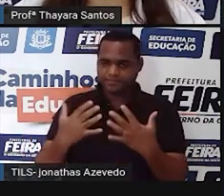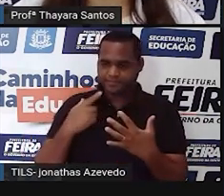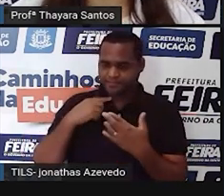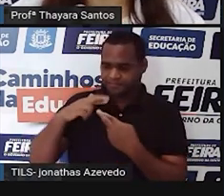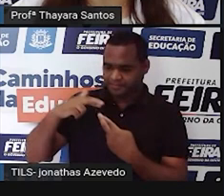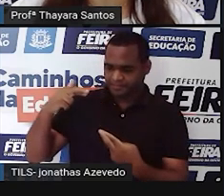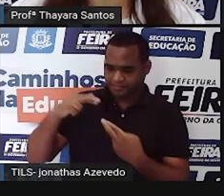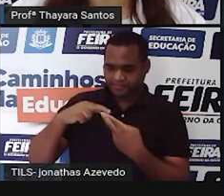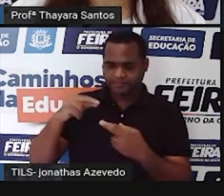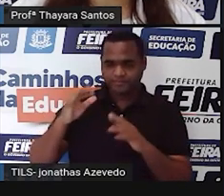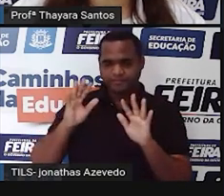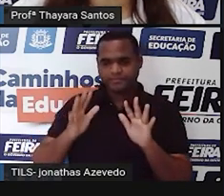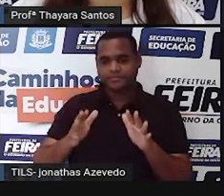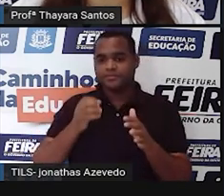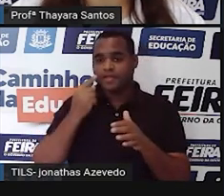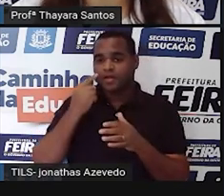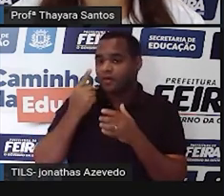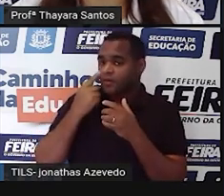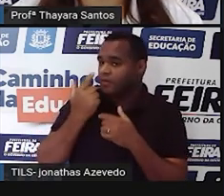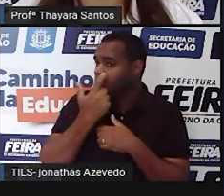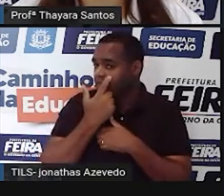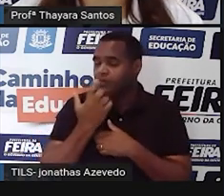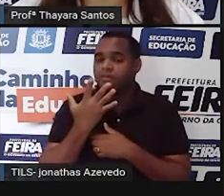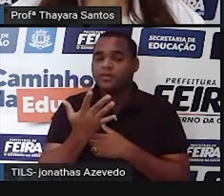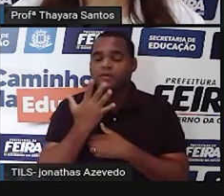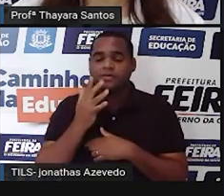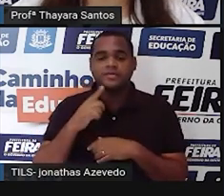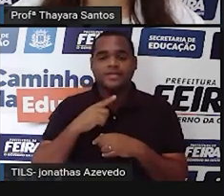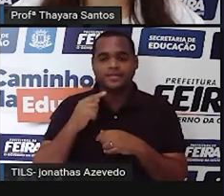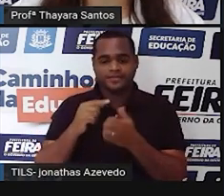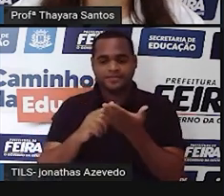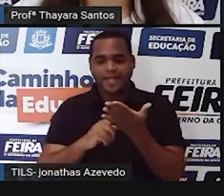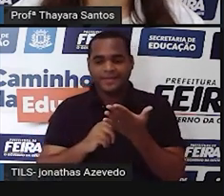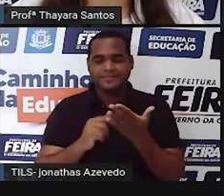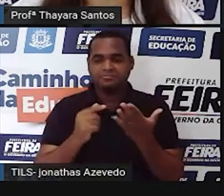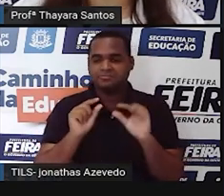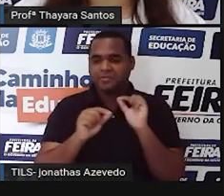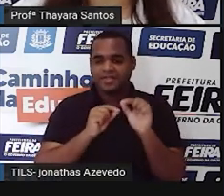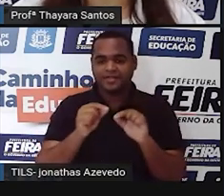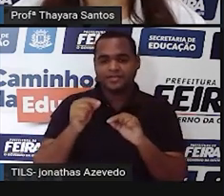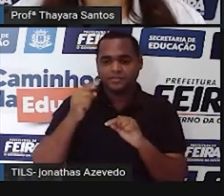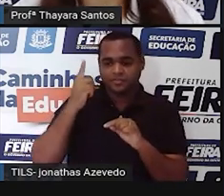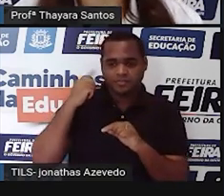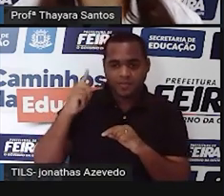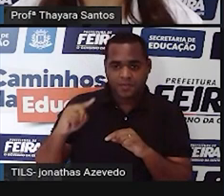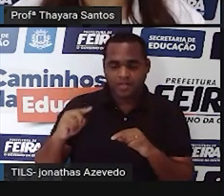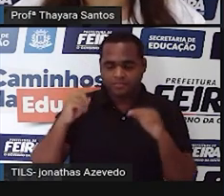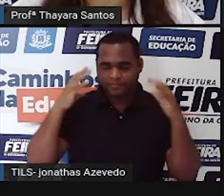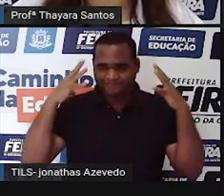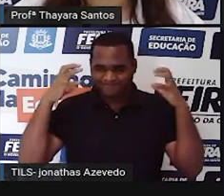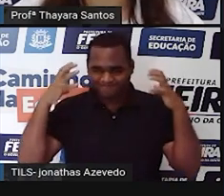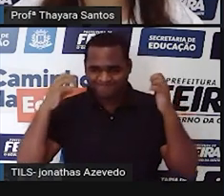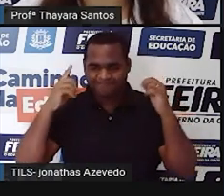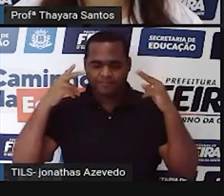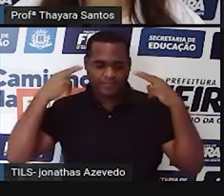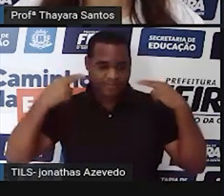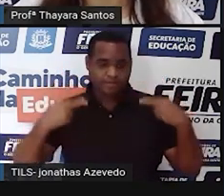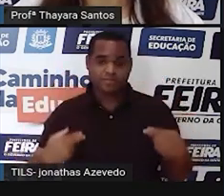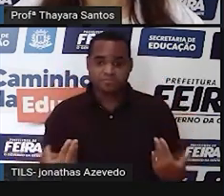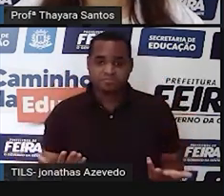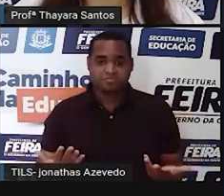determinou qual vai ser a cor do nosso olho, a cor da nossa pele, se nosso cabelo vai ser cacheado, se vai ser crespo, se vai ser liso,